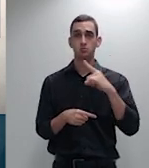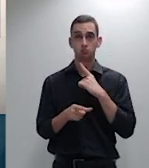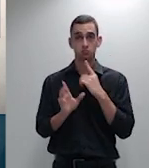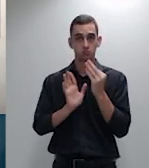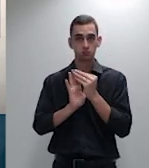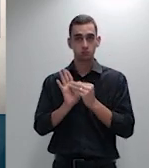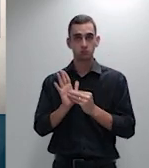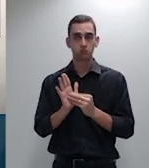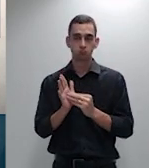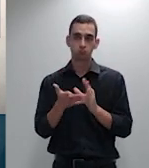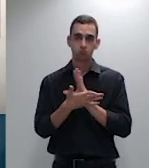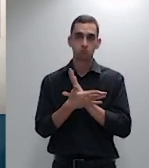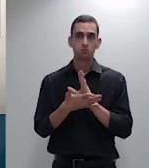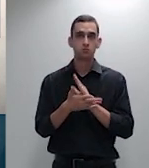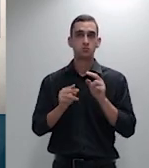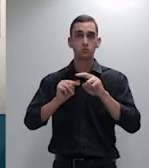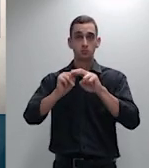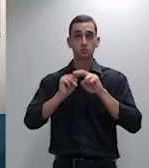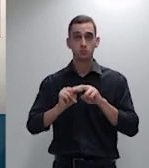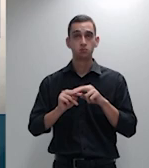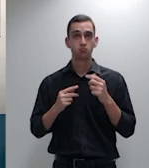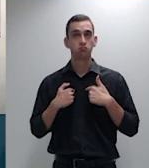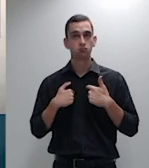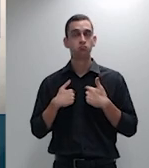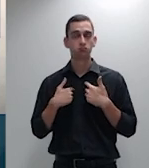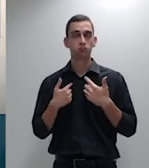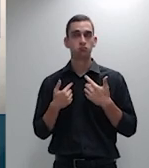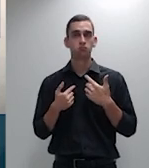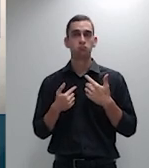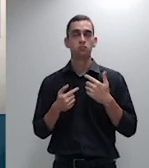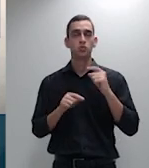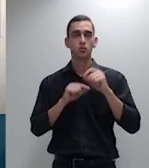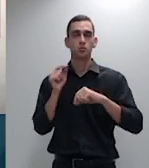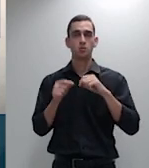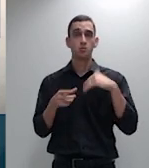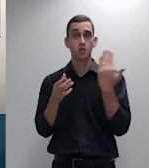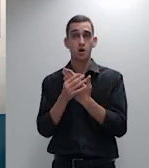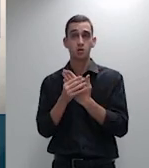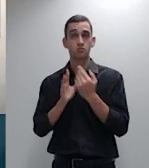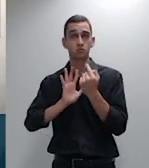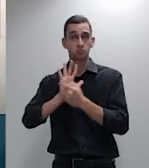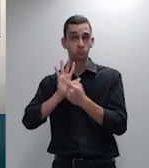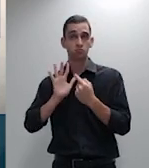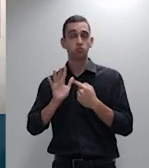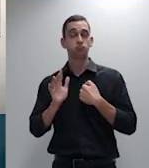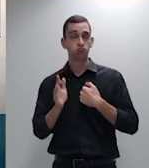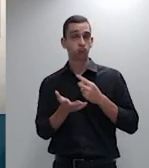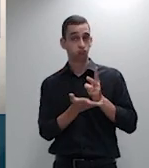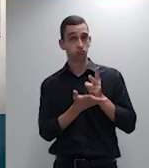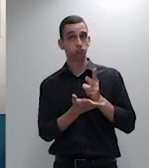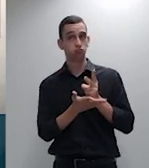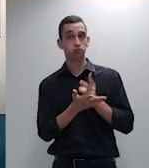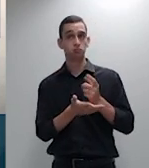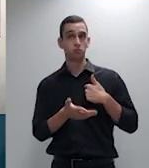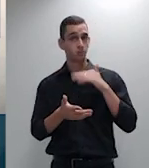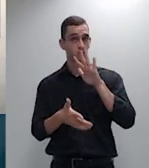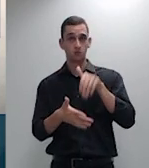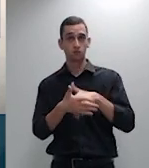foi considerada procedente e eu com todas as vênias mantenho o meu